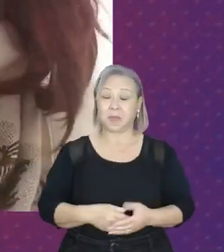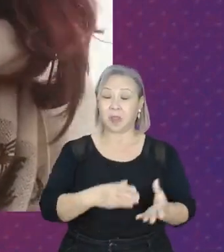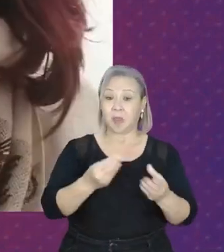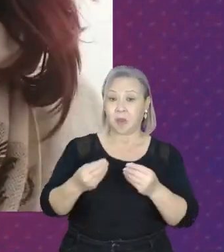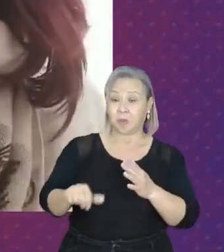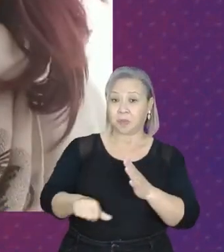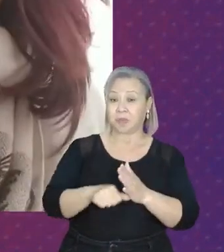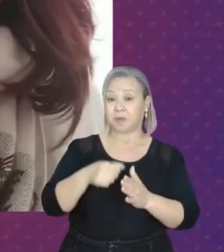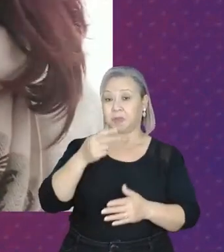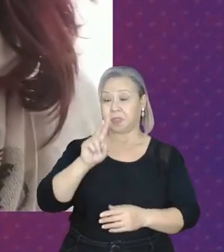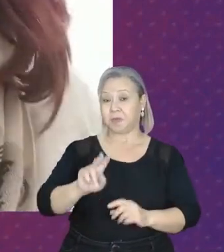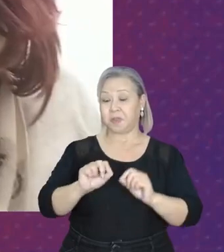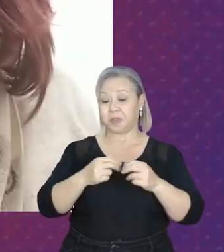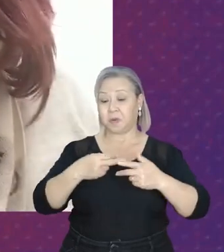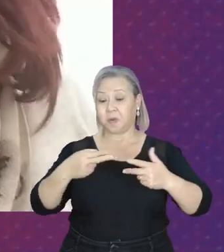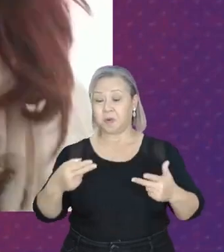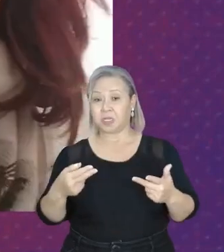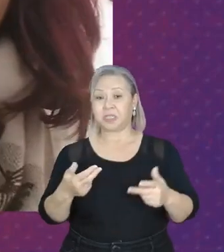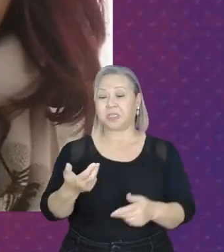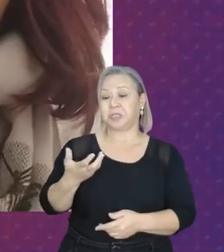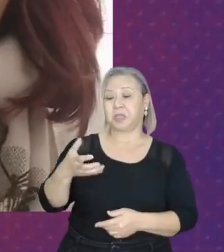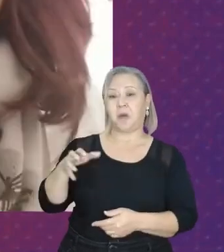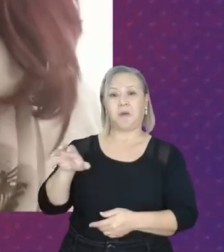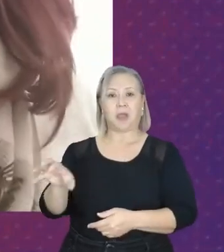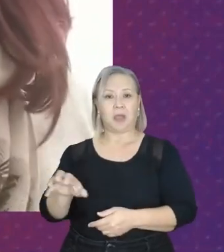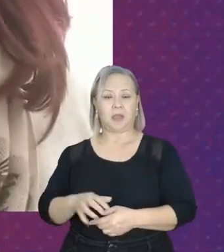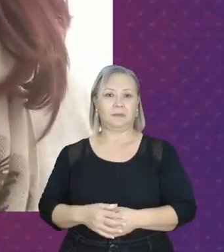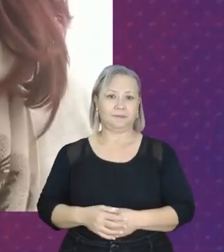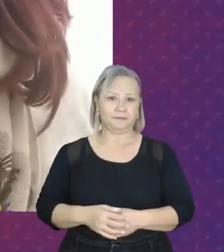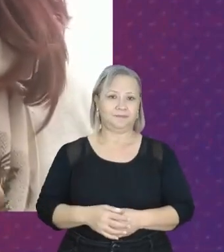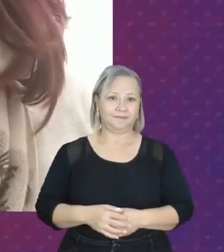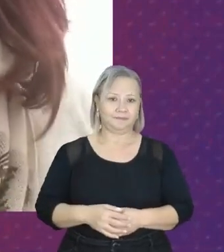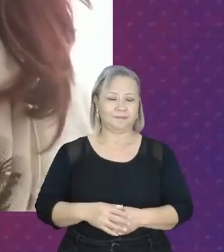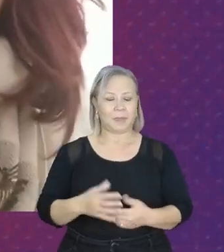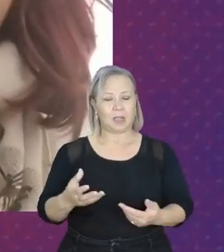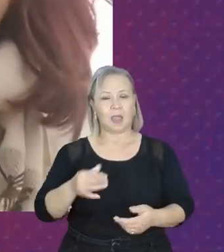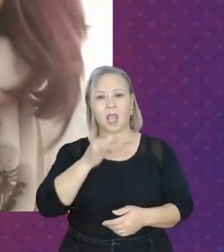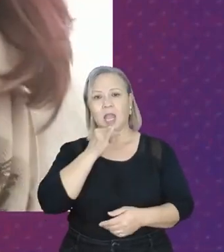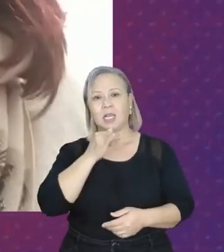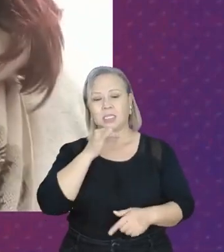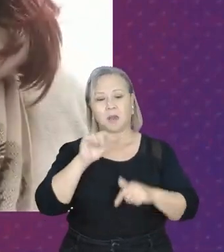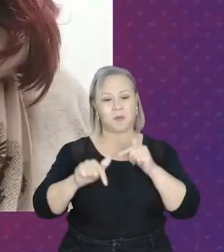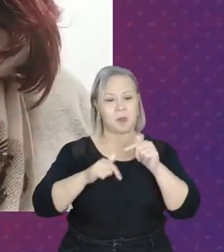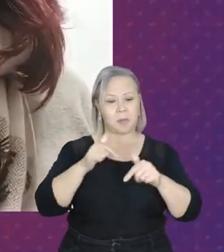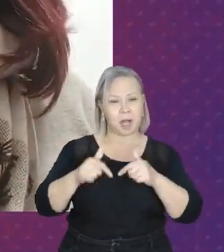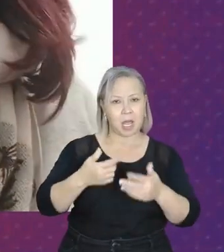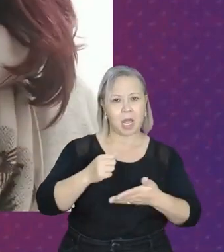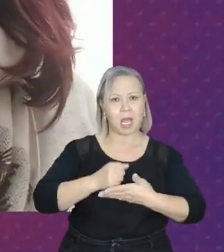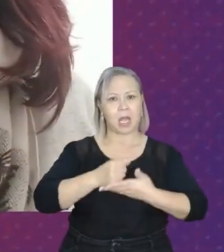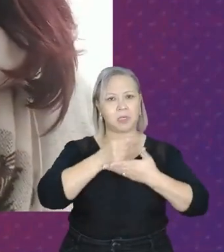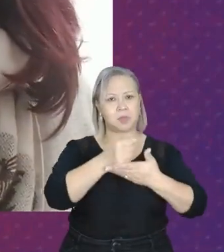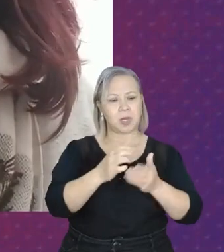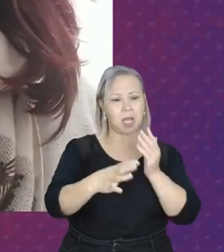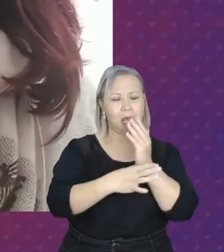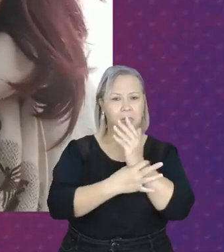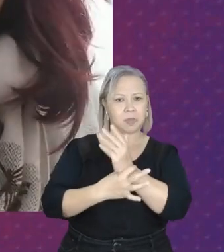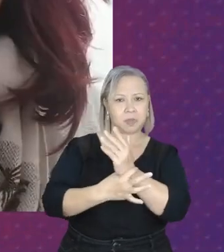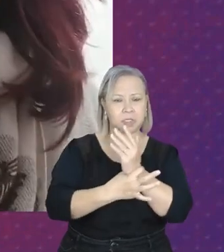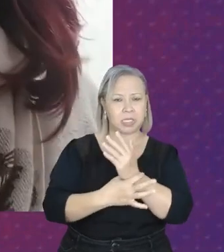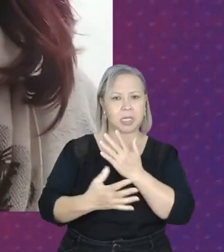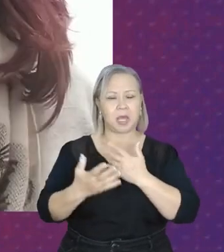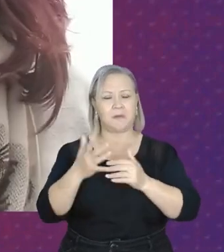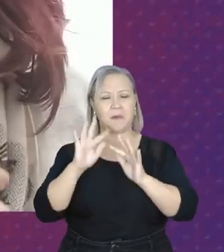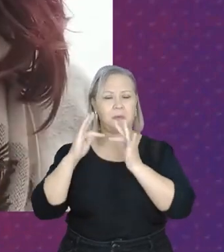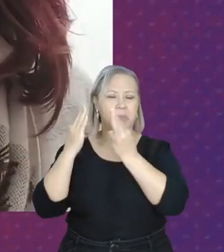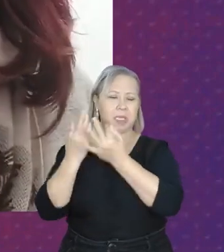para ajudar no sustento da família, principalmente em momentos como o que a gente está passando, uma crise econômica, política, social